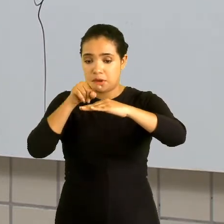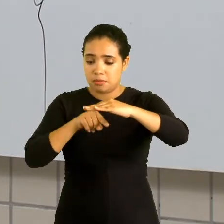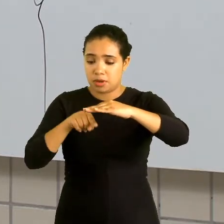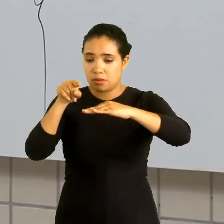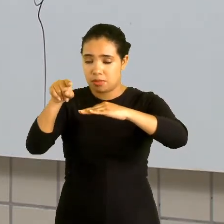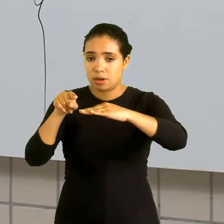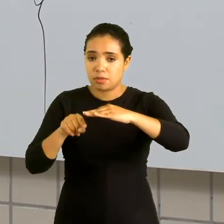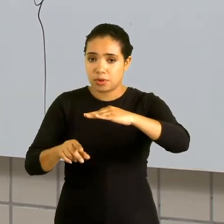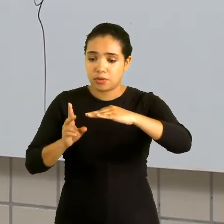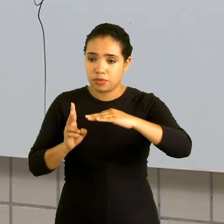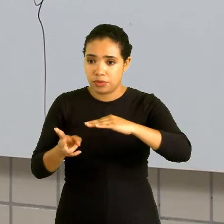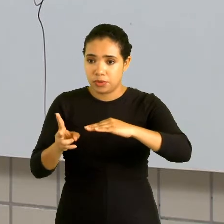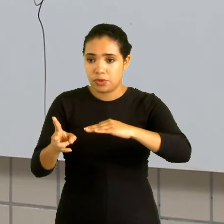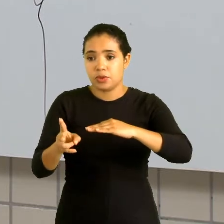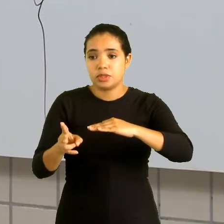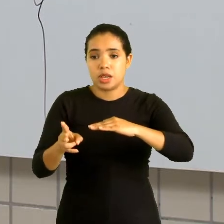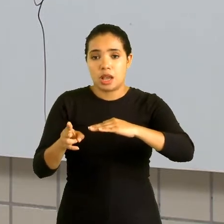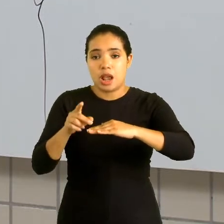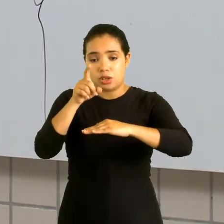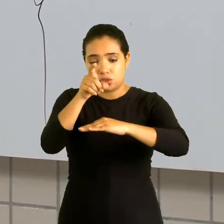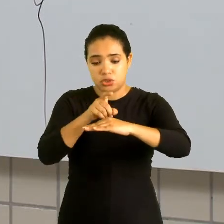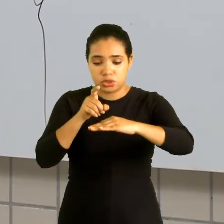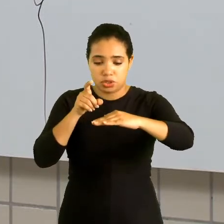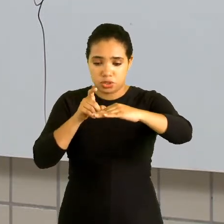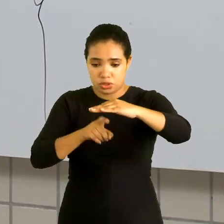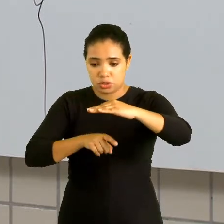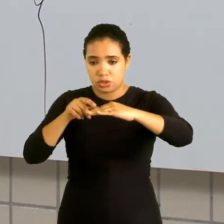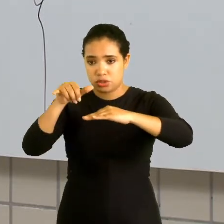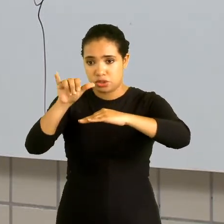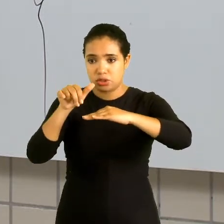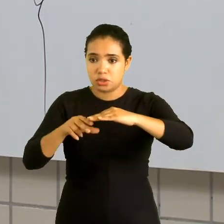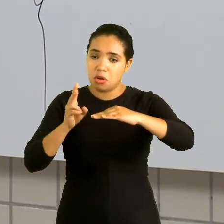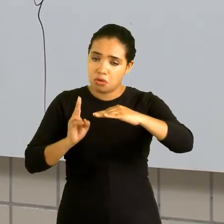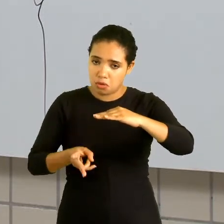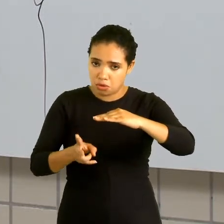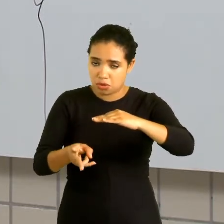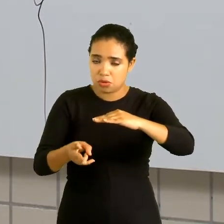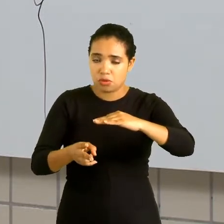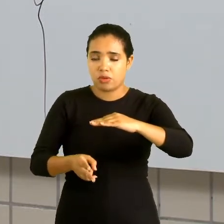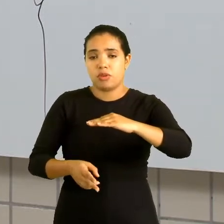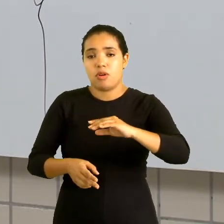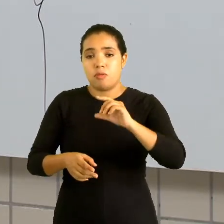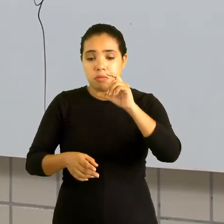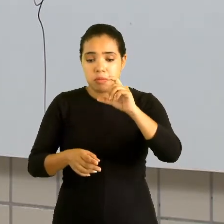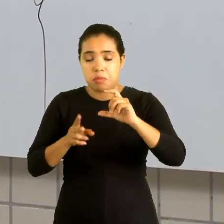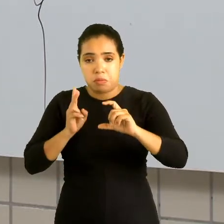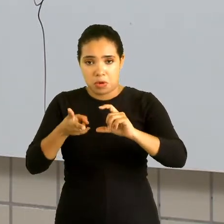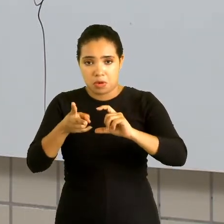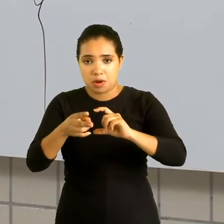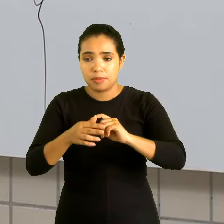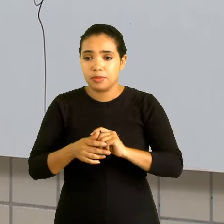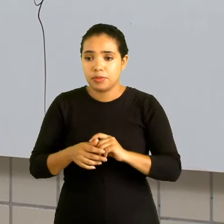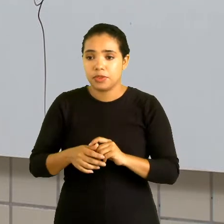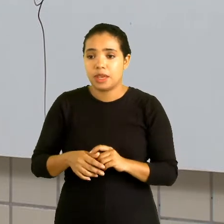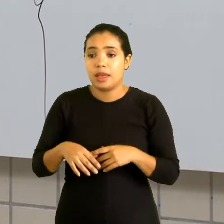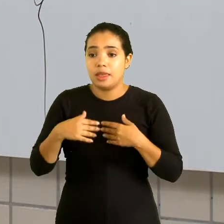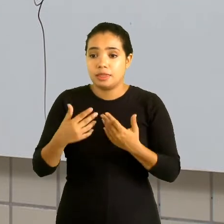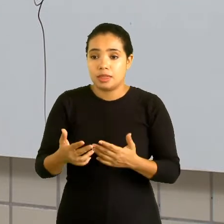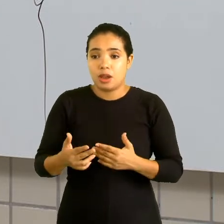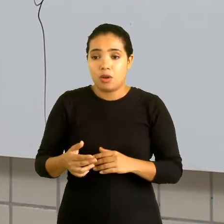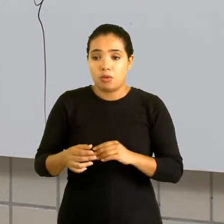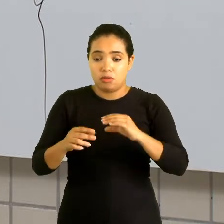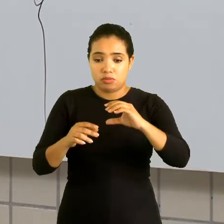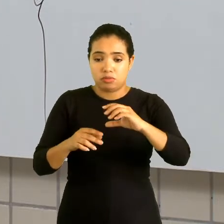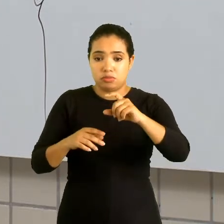vou conservar a minha base, no primeiro caso, que é o X. E vou fazer expoente